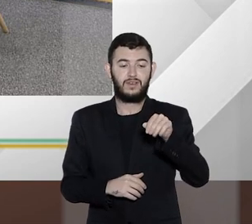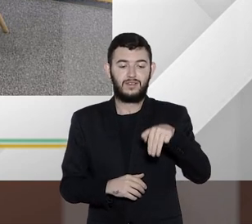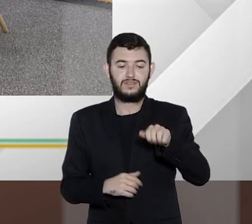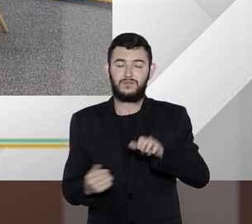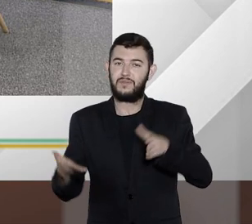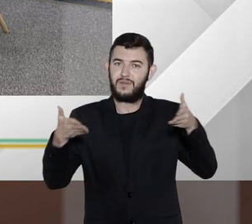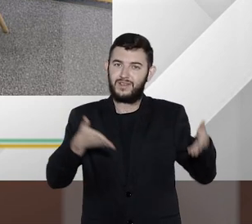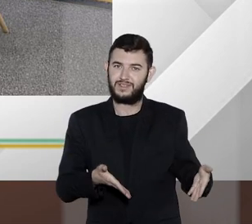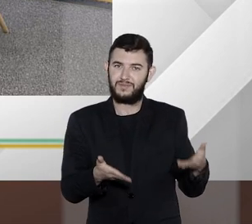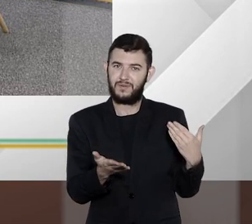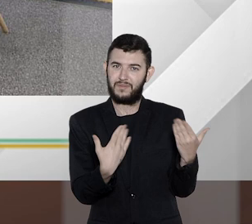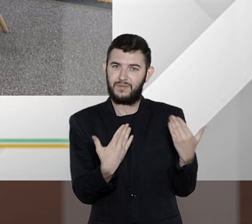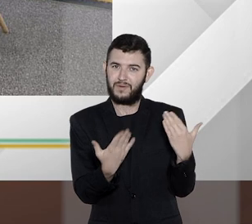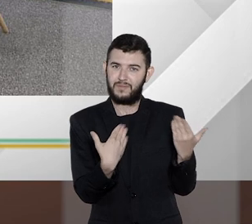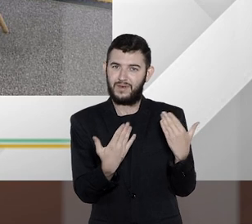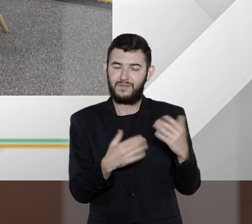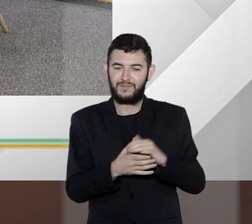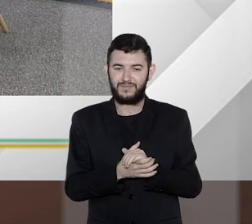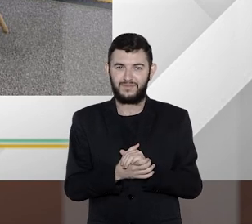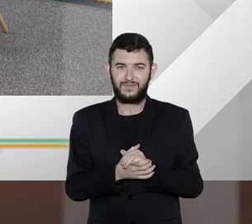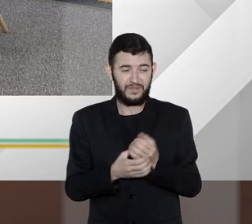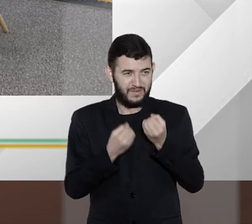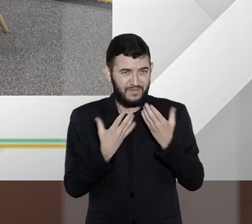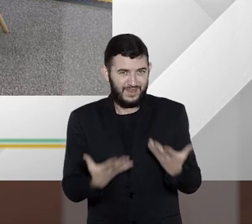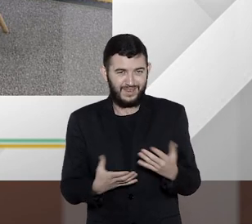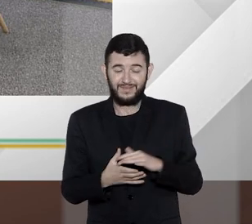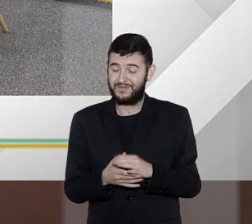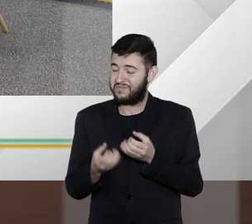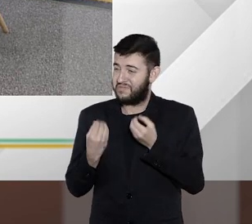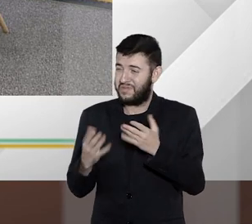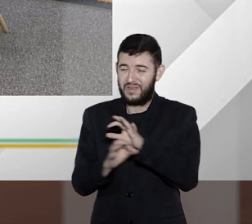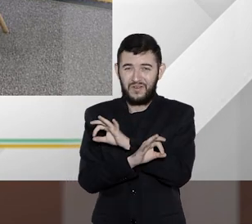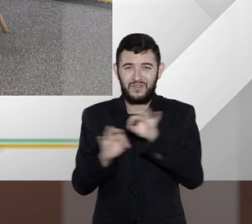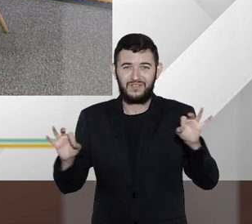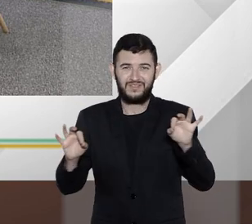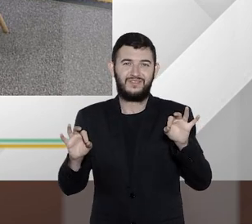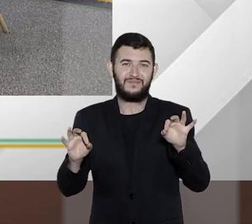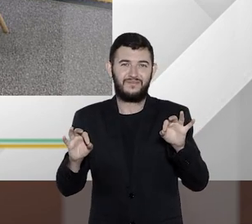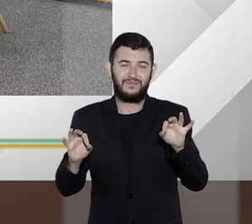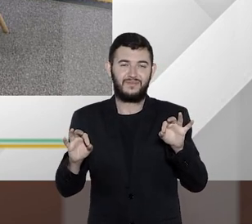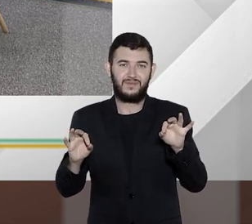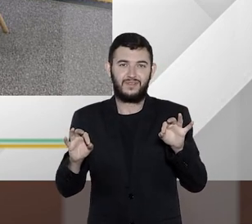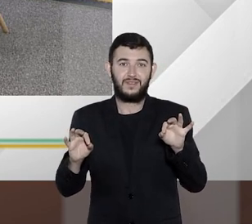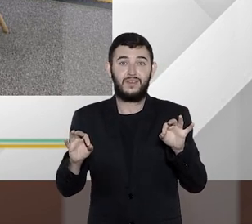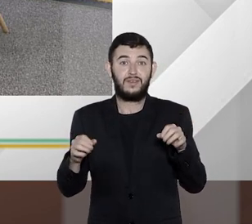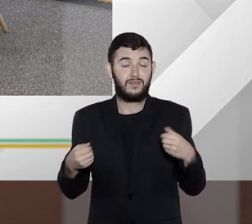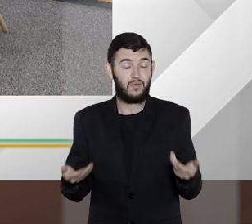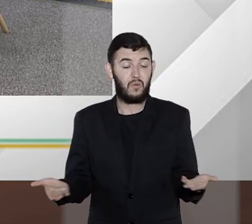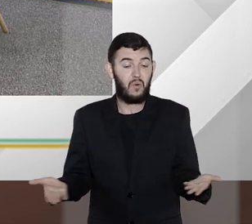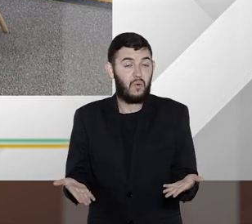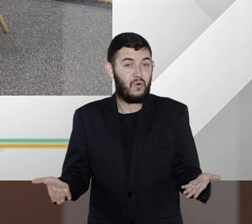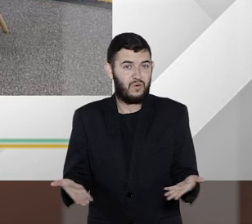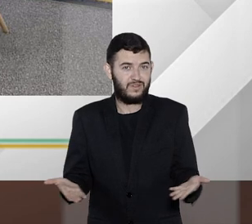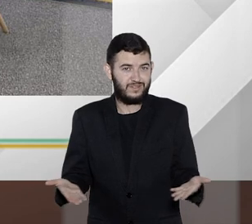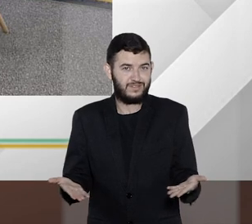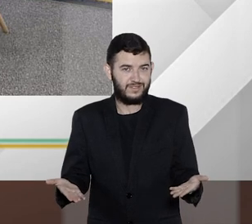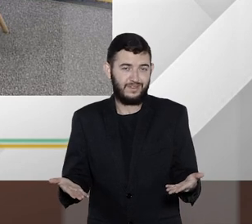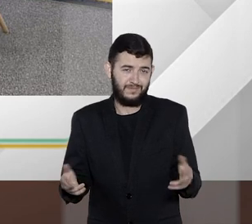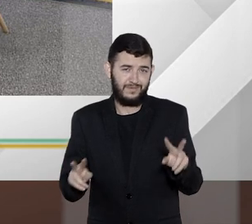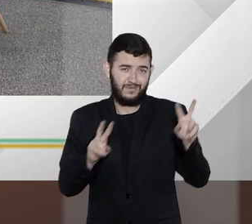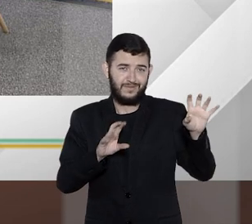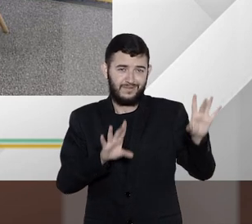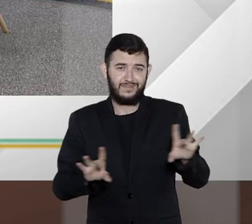Fátima? Tudo bem comigo, Tiago, e com você? Tudo bem. Que bom. Então, pessoal, hoje nós vamos falar, como o Tiago já